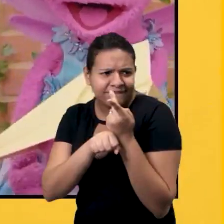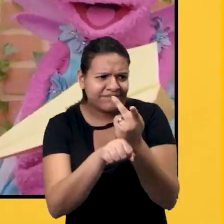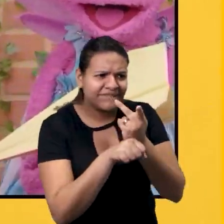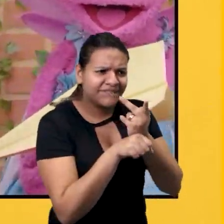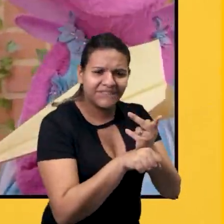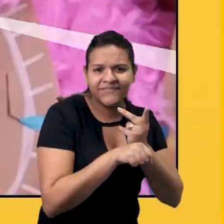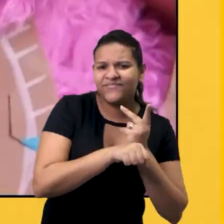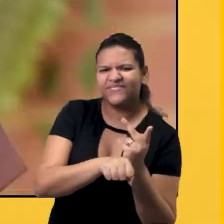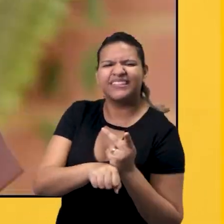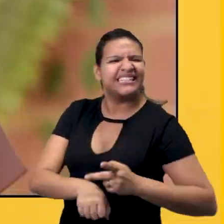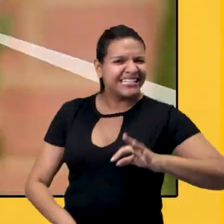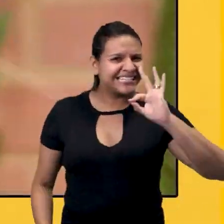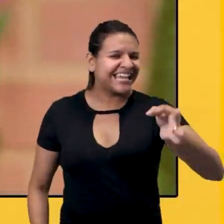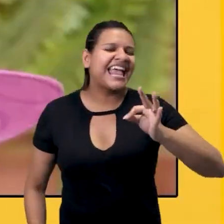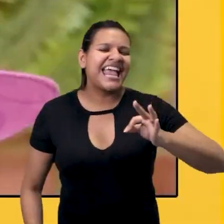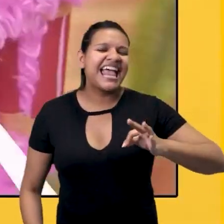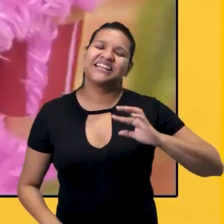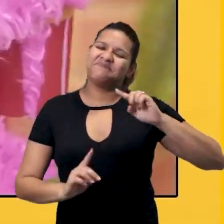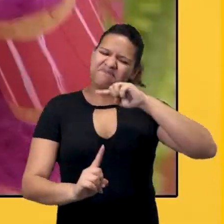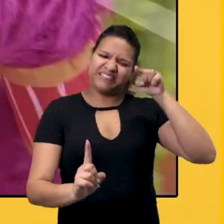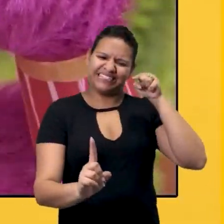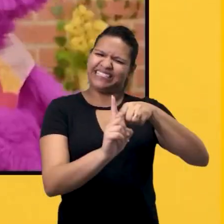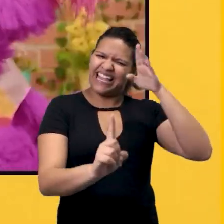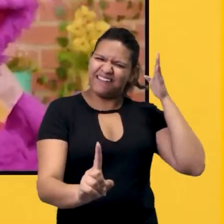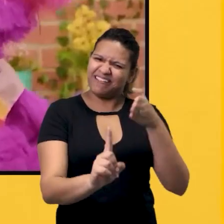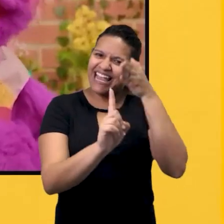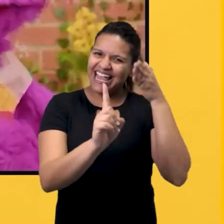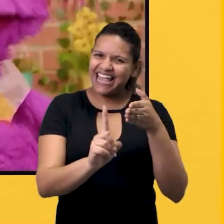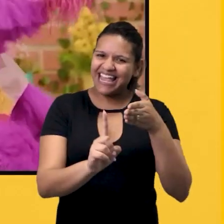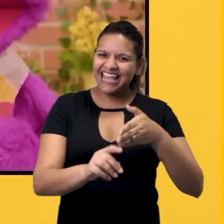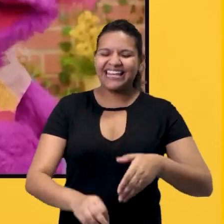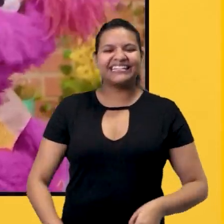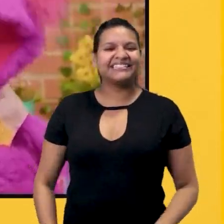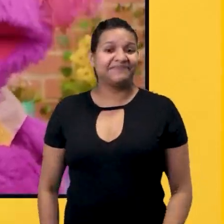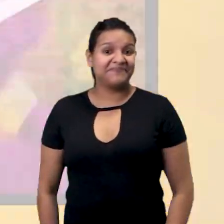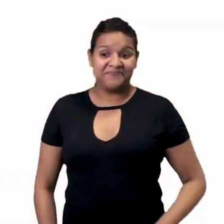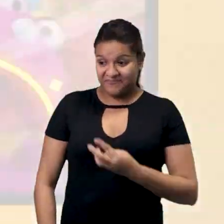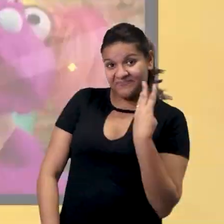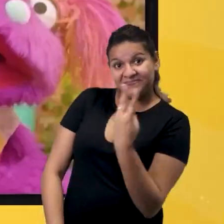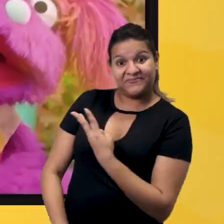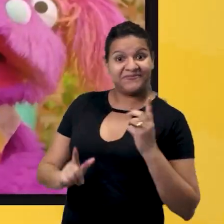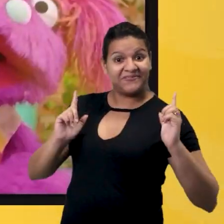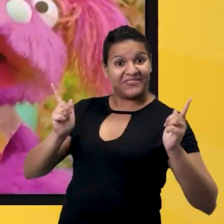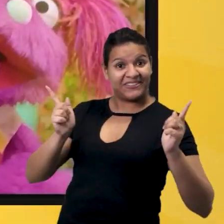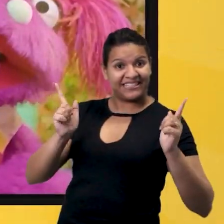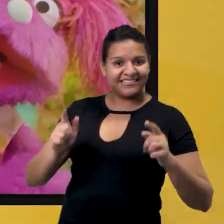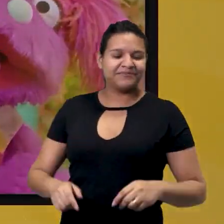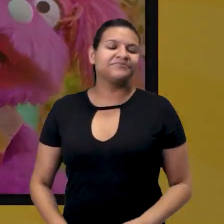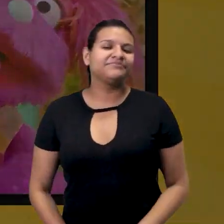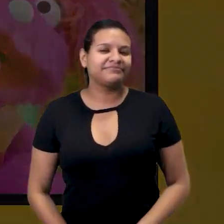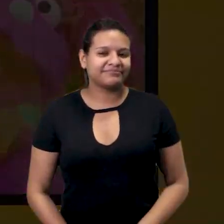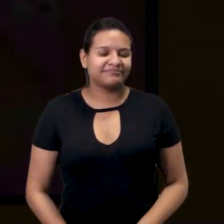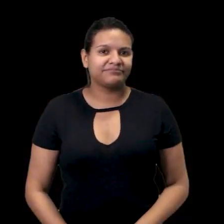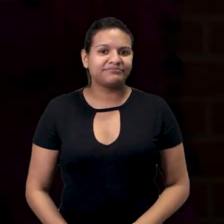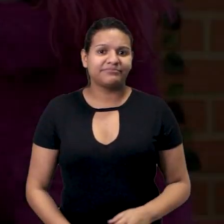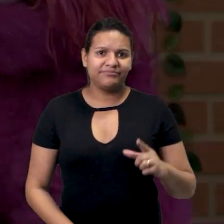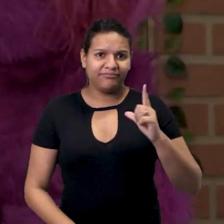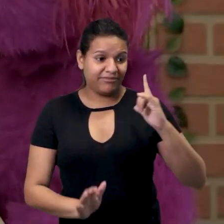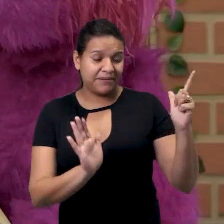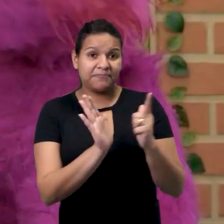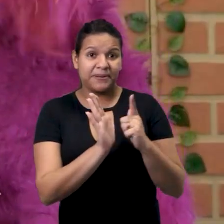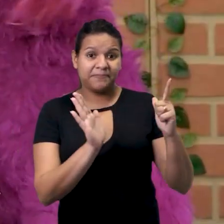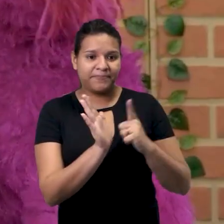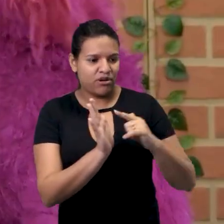Pequenas Aventureiras, missão cumprida! Vila Sésamo, Pequenas Aventureiras. O